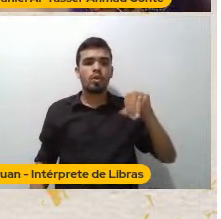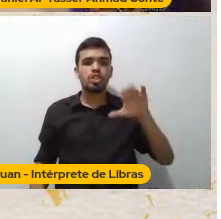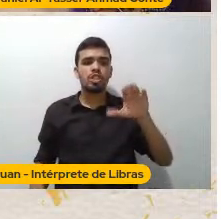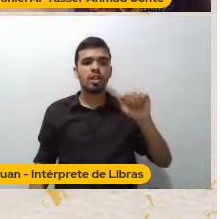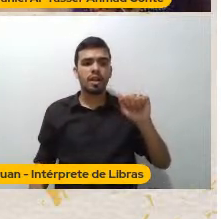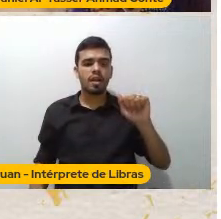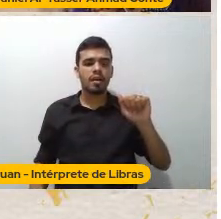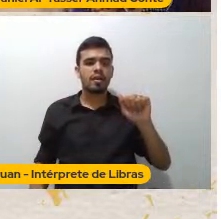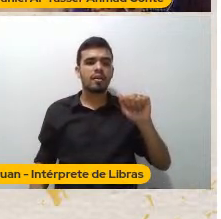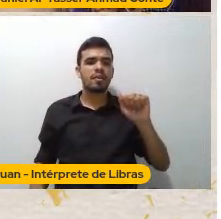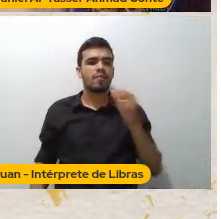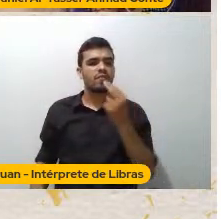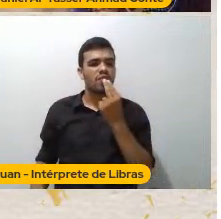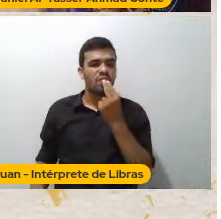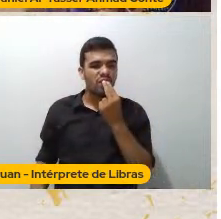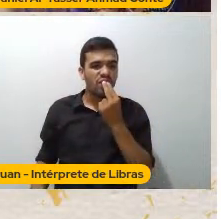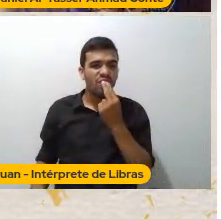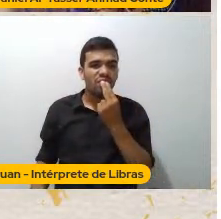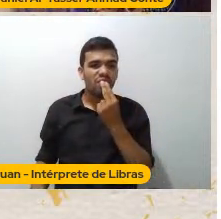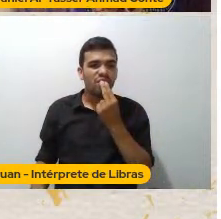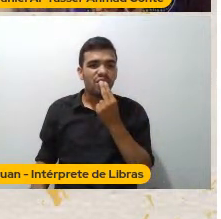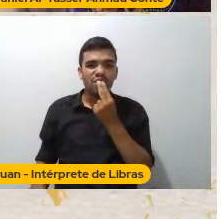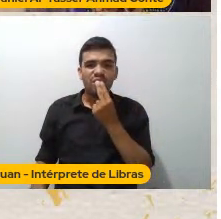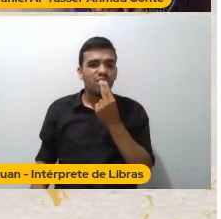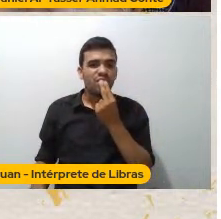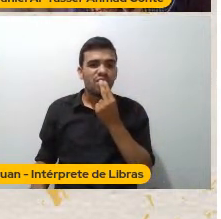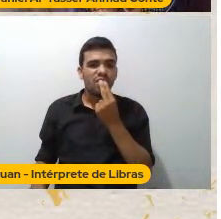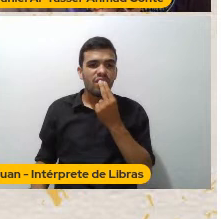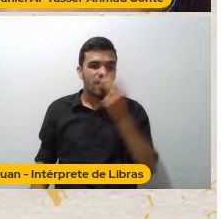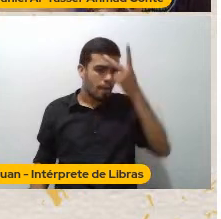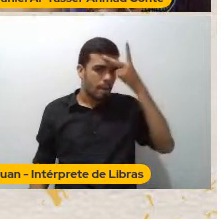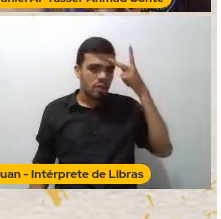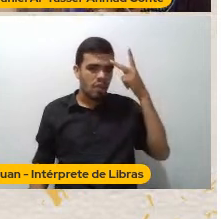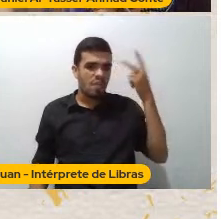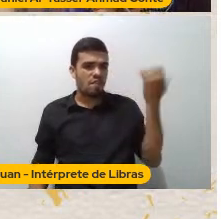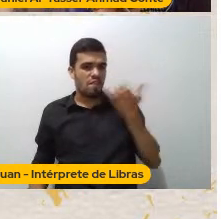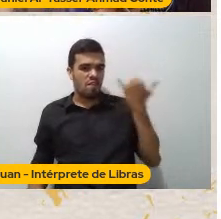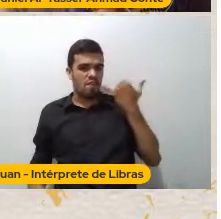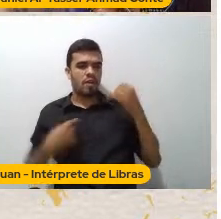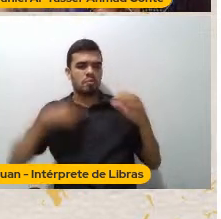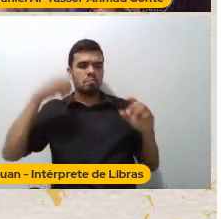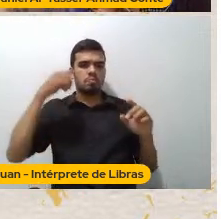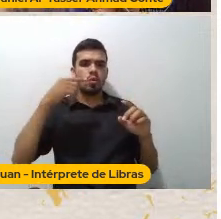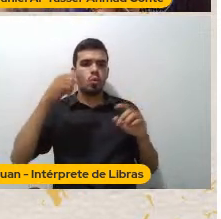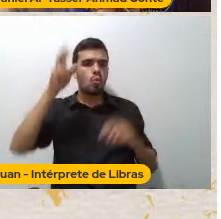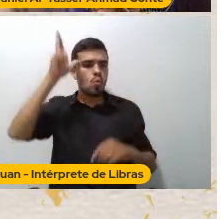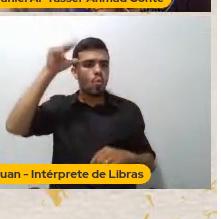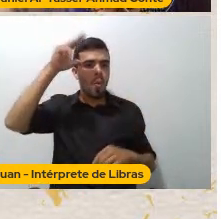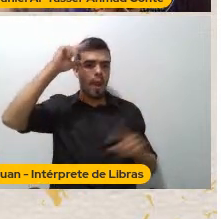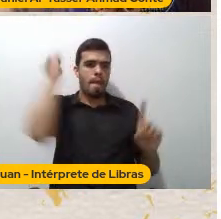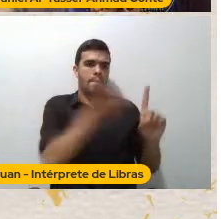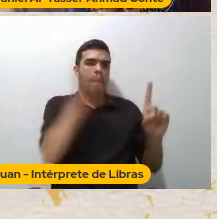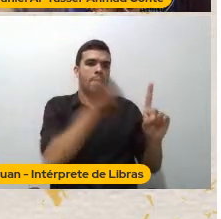De uma menina Que come por compulsão E de um